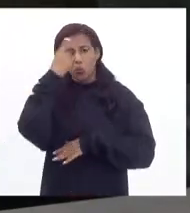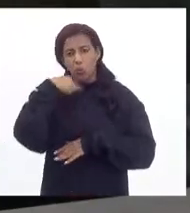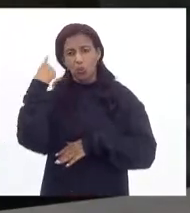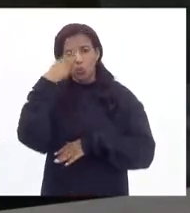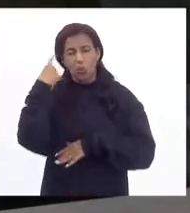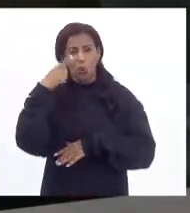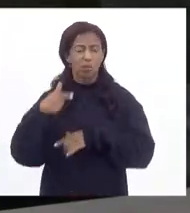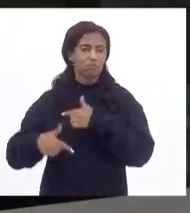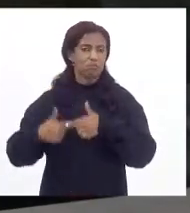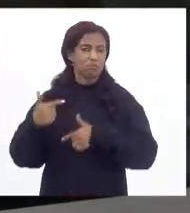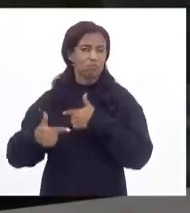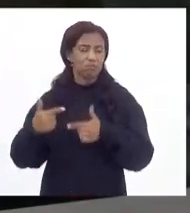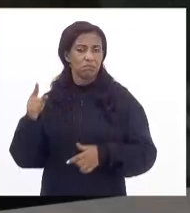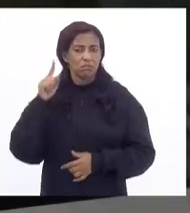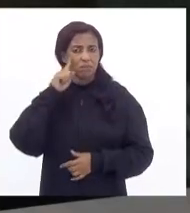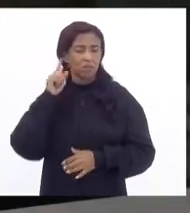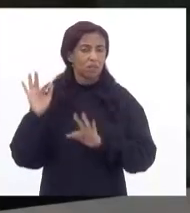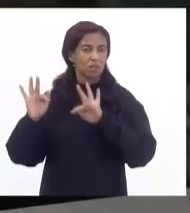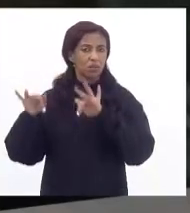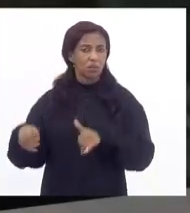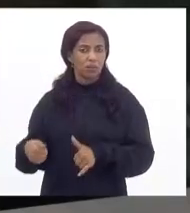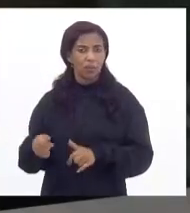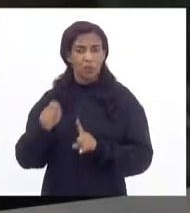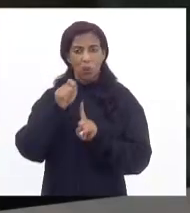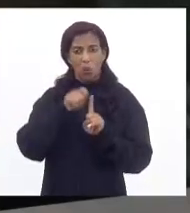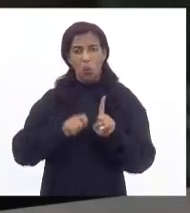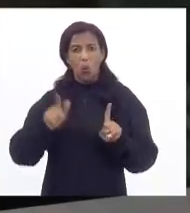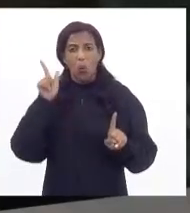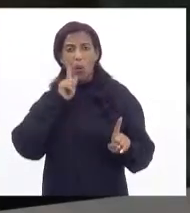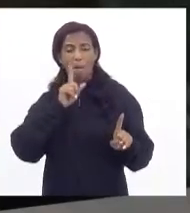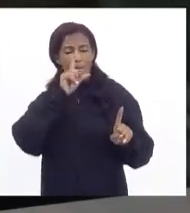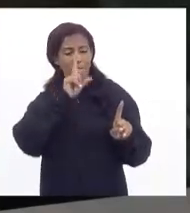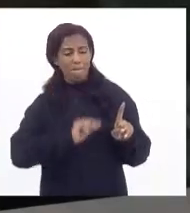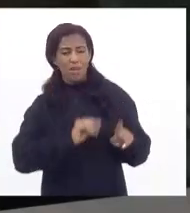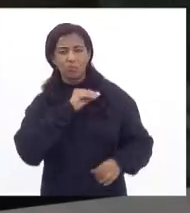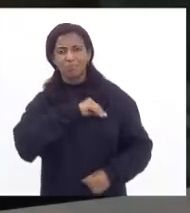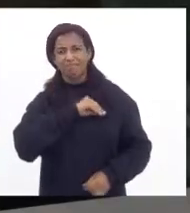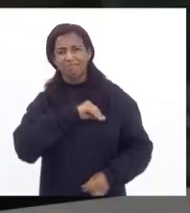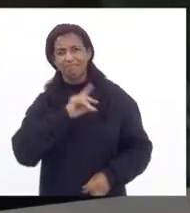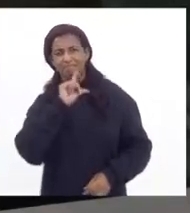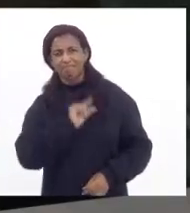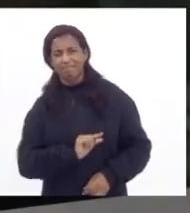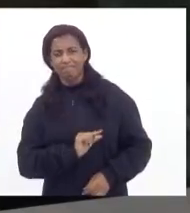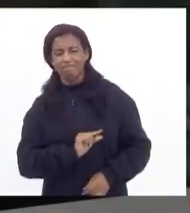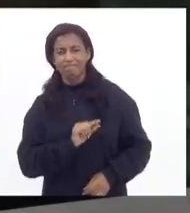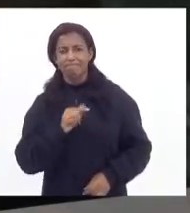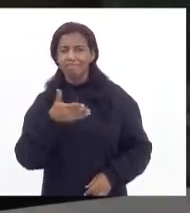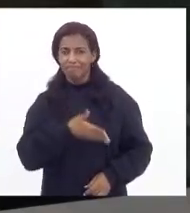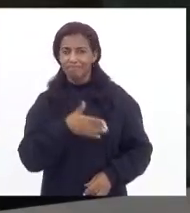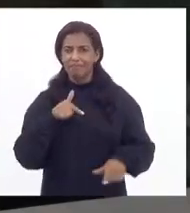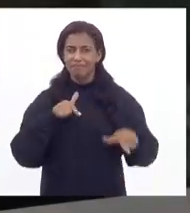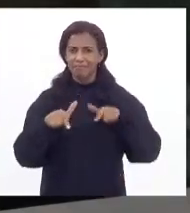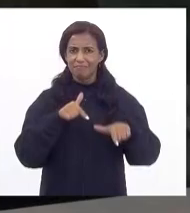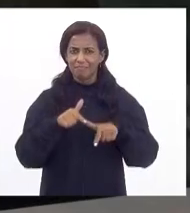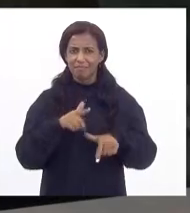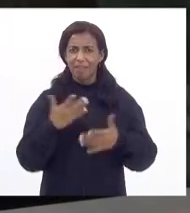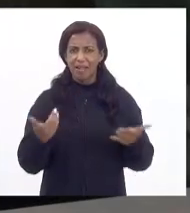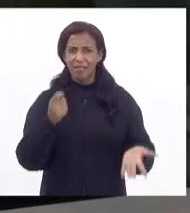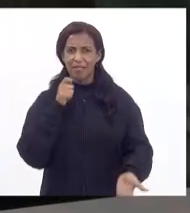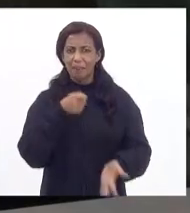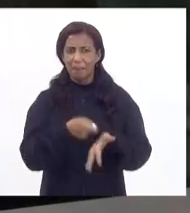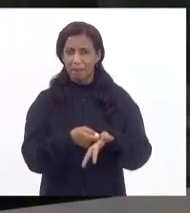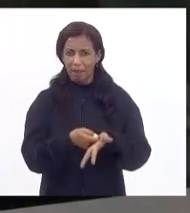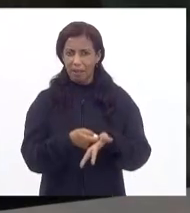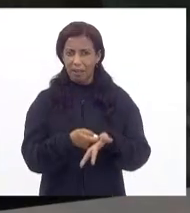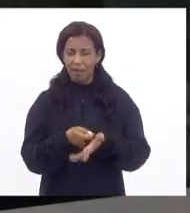nove a doze horas, e, ao final do mês, conseguem menos de um salário mínimo. Será que esses trabalhadores ainda têm que pagar